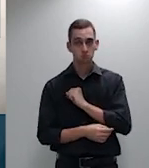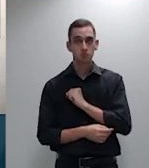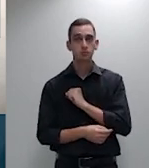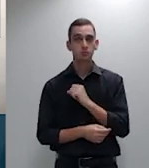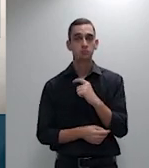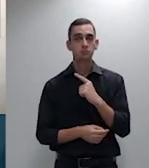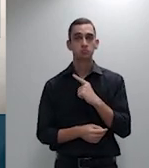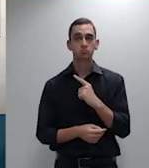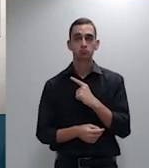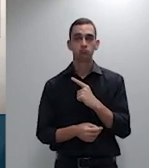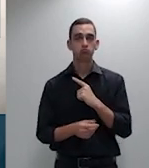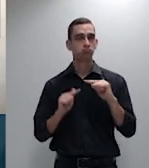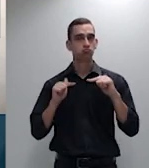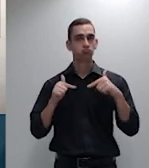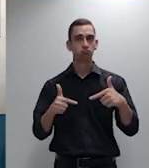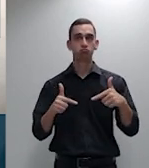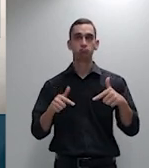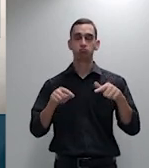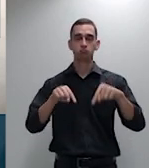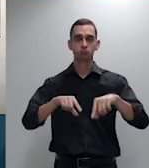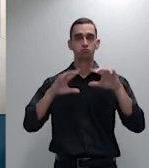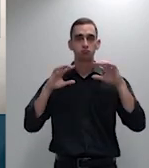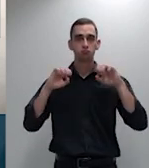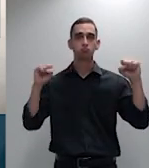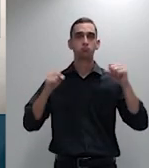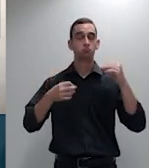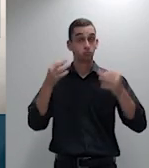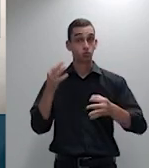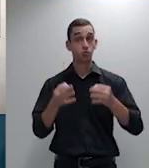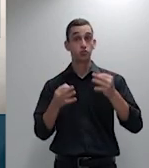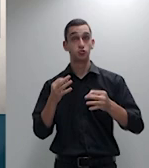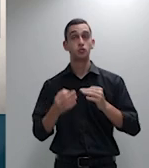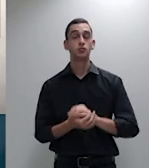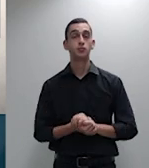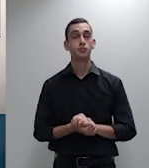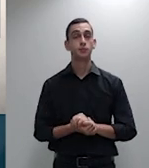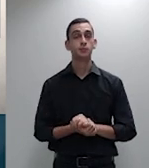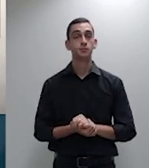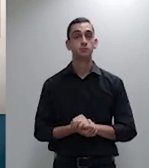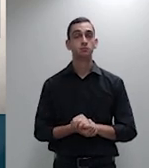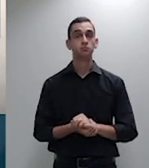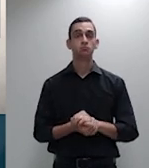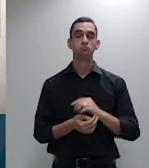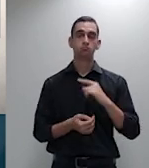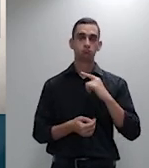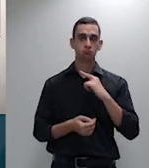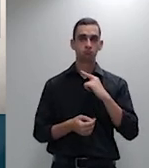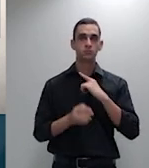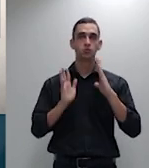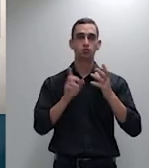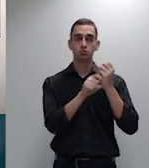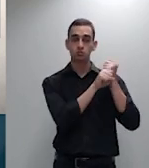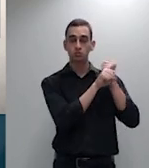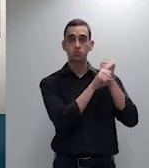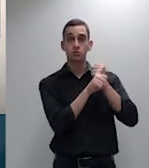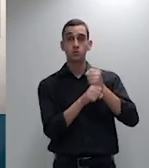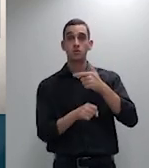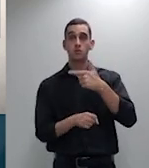tribunal, que há 21 anos eu pertenço. É muito